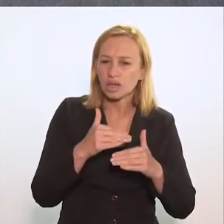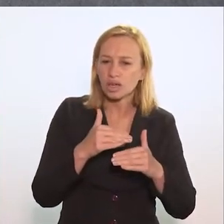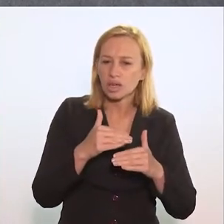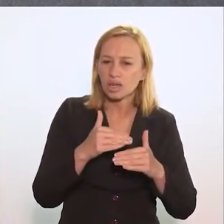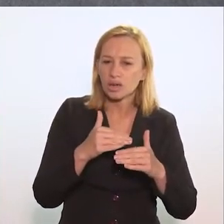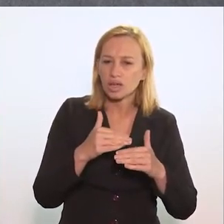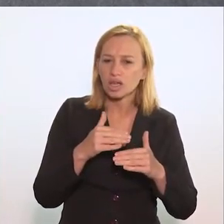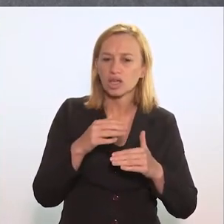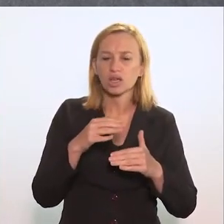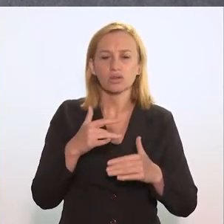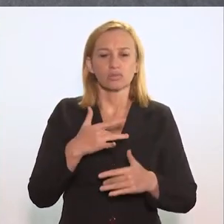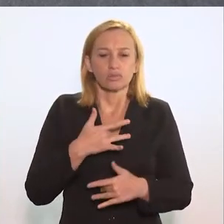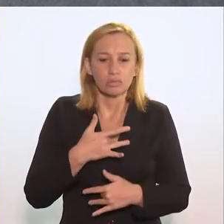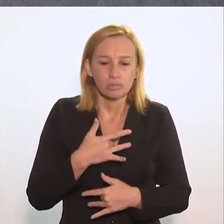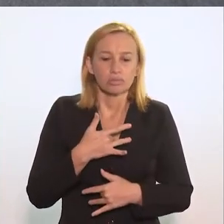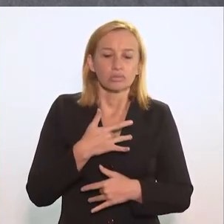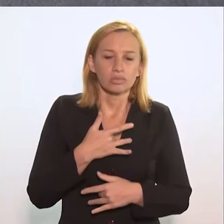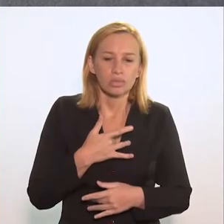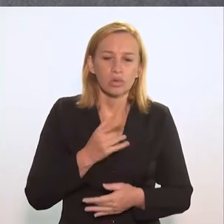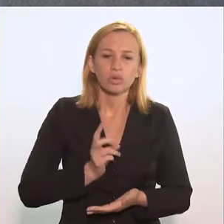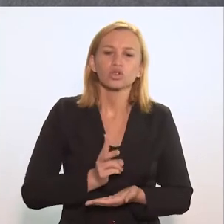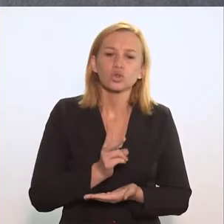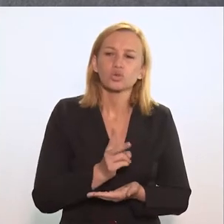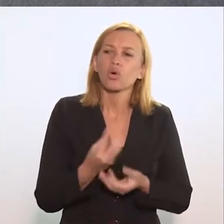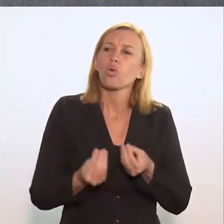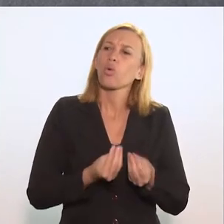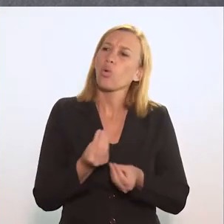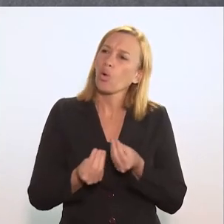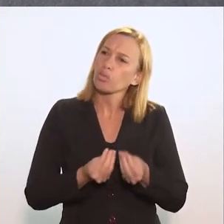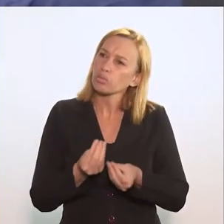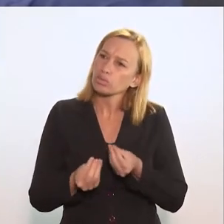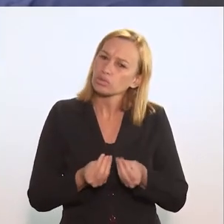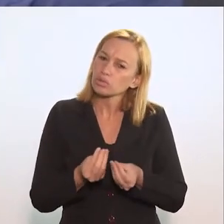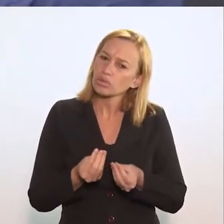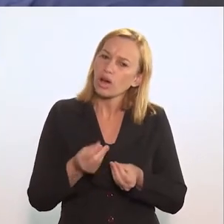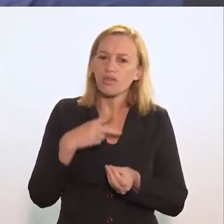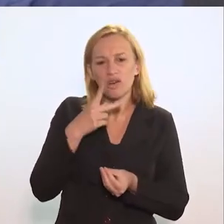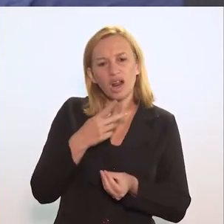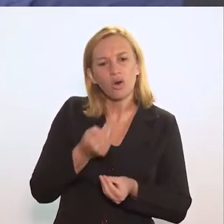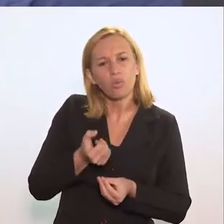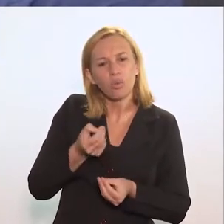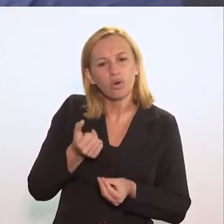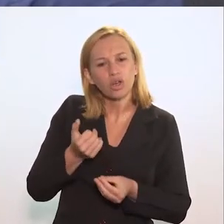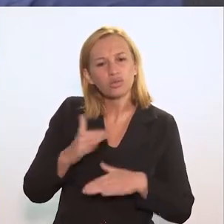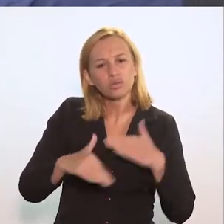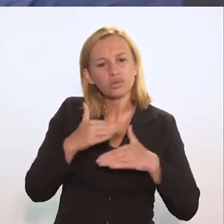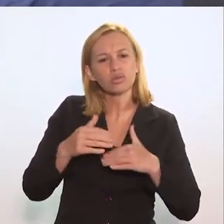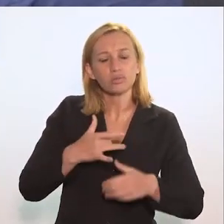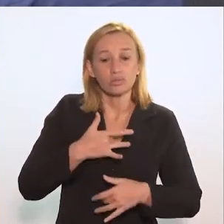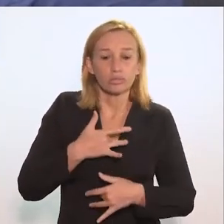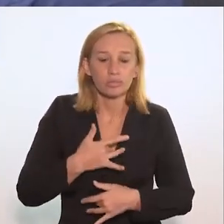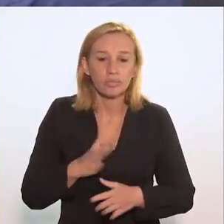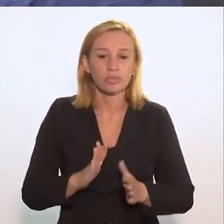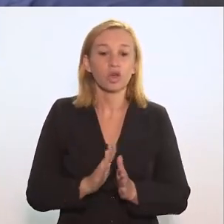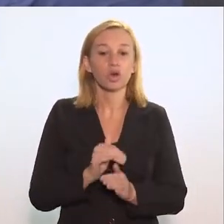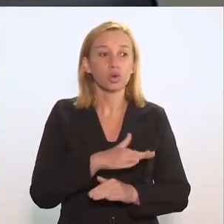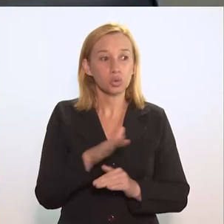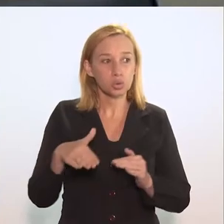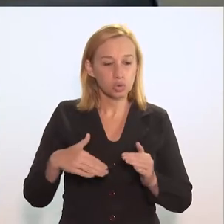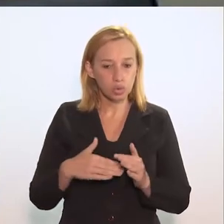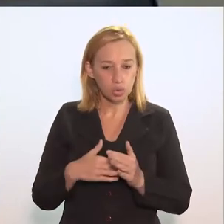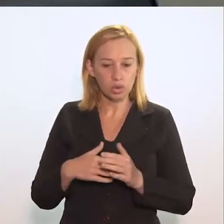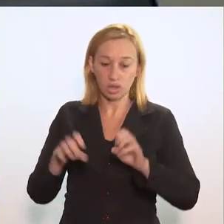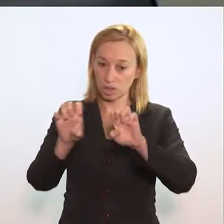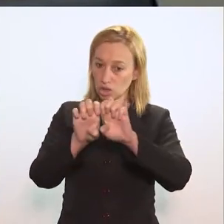evoluir, o que é essa chamada tuberculose resistente? Como é que ela, como se dá isso? Fala um pouquinho sobre essa evolução da